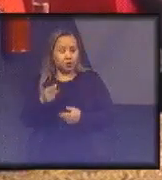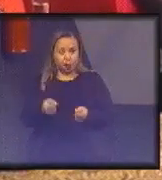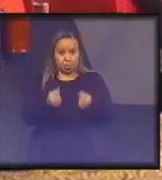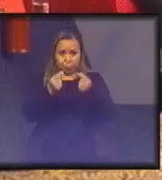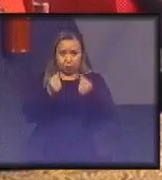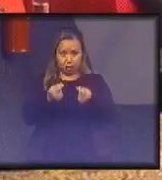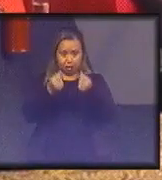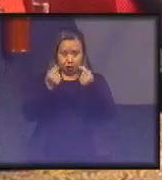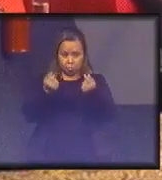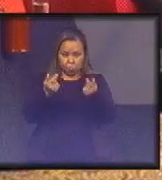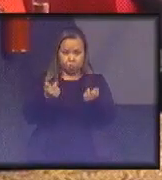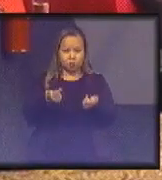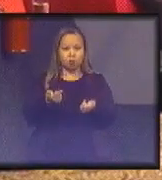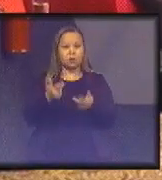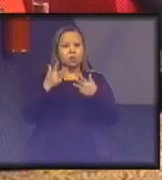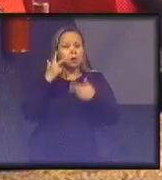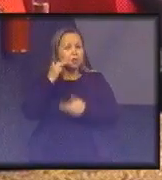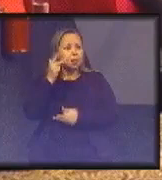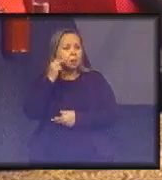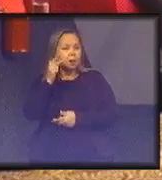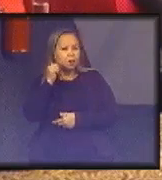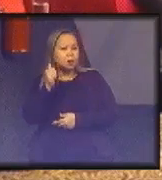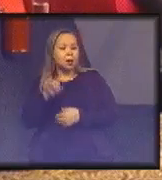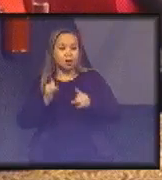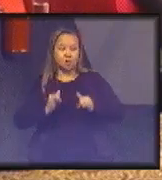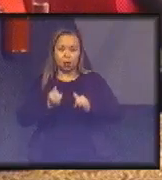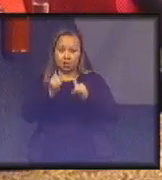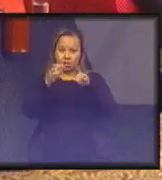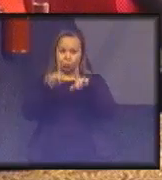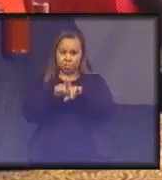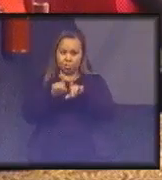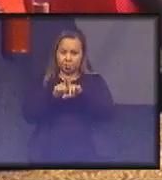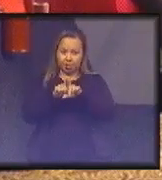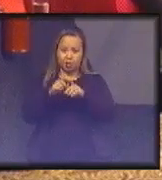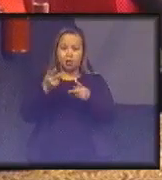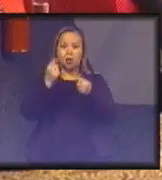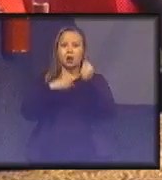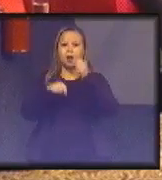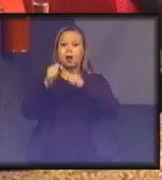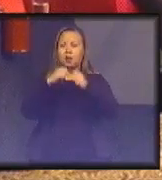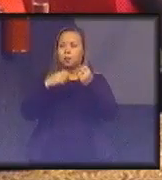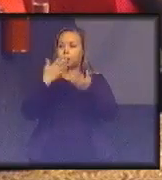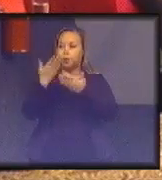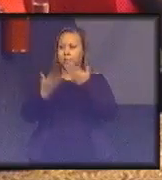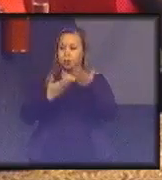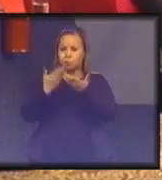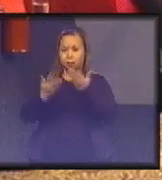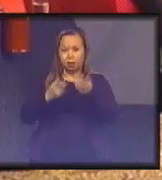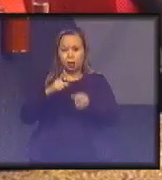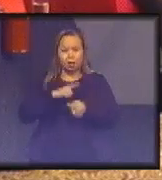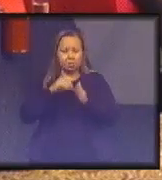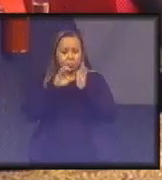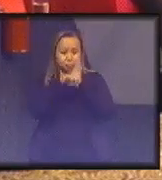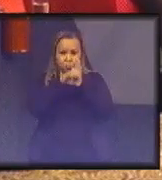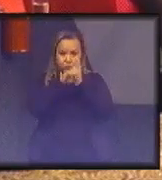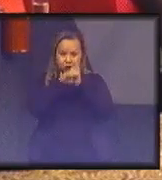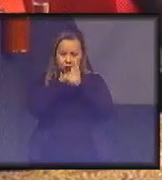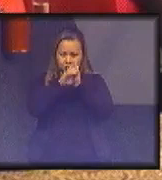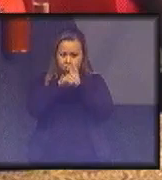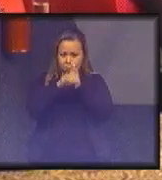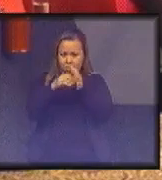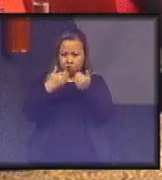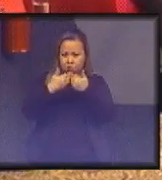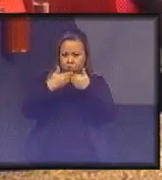matéria-prima e também em relação à energia, a economia circular tem um conceito bem mais aberto, em que não existe um